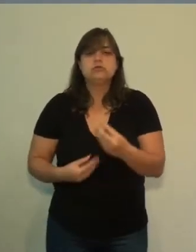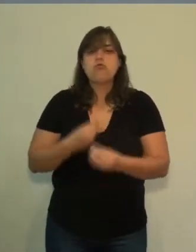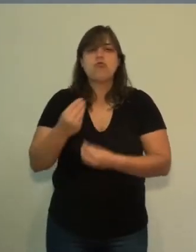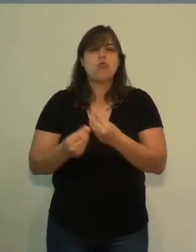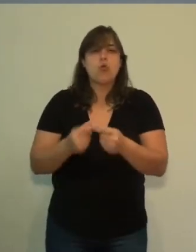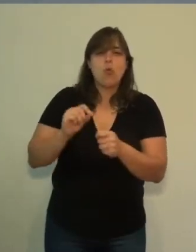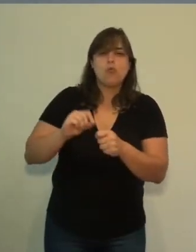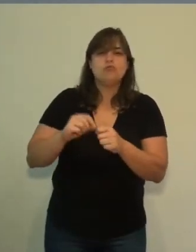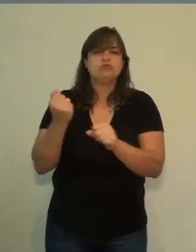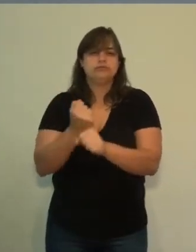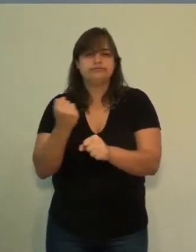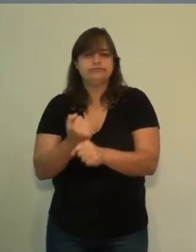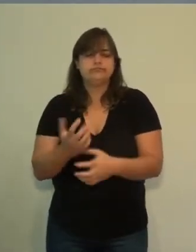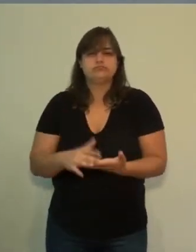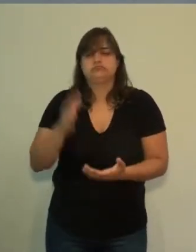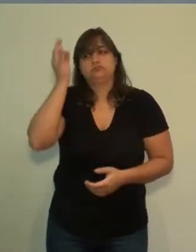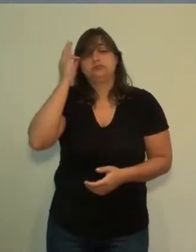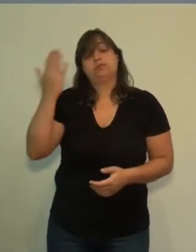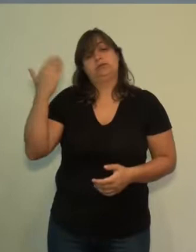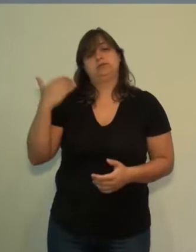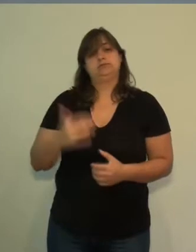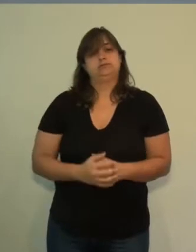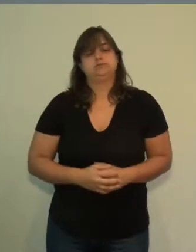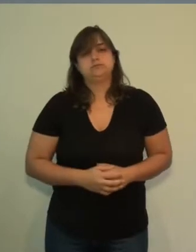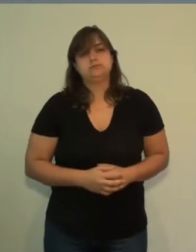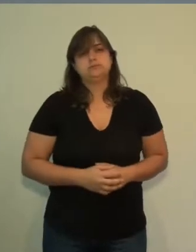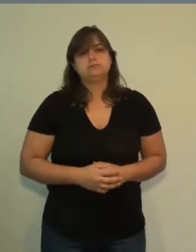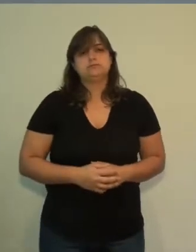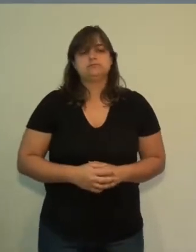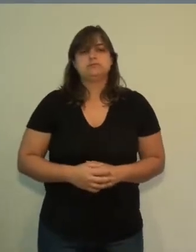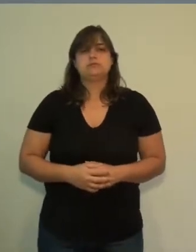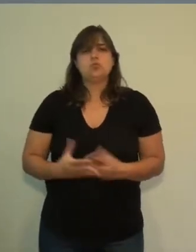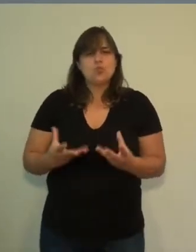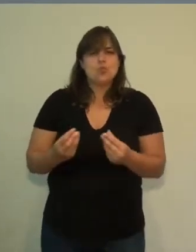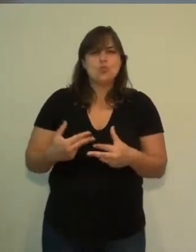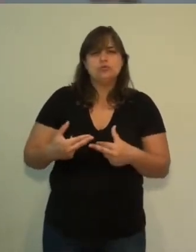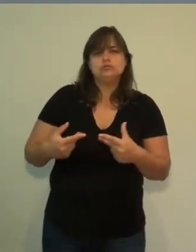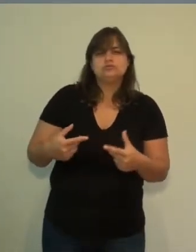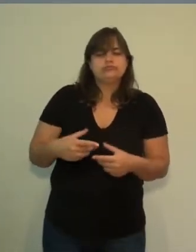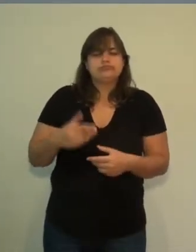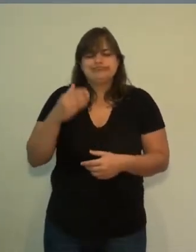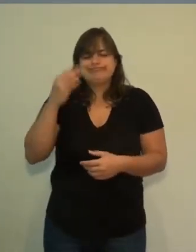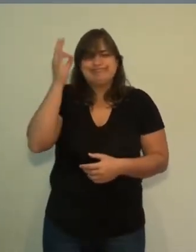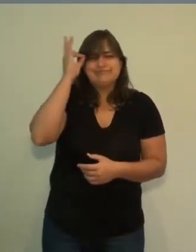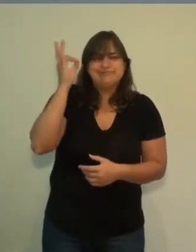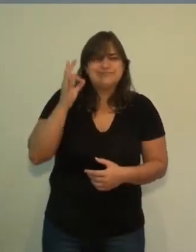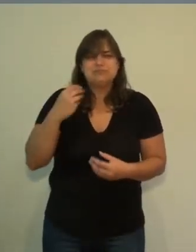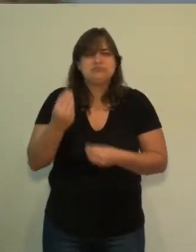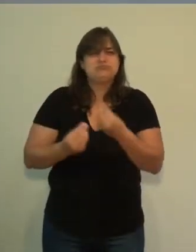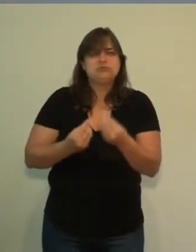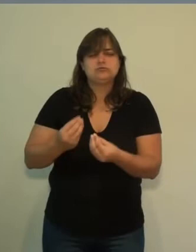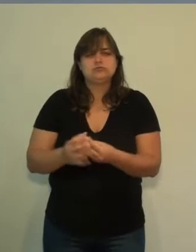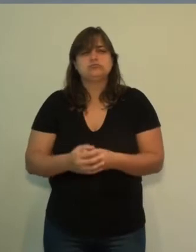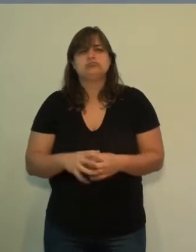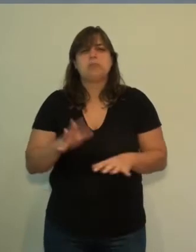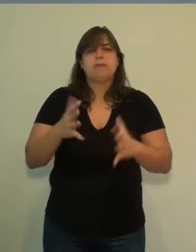como a Catedral foi construída, não se sabia pelo menos, e com isso muitas coisas ficaram no escuro. Então para isso foi estimada